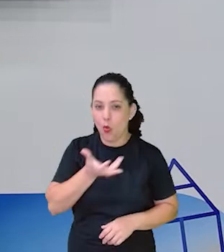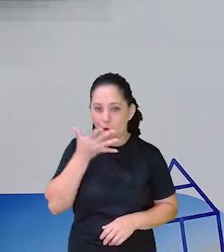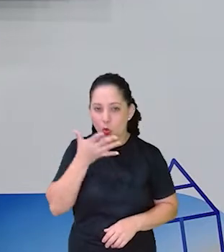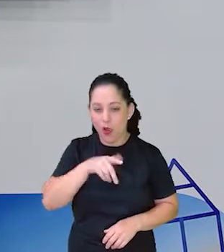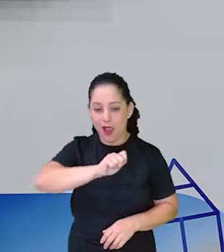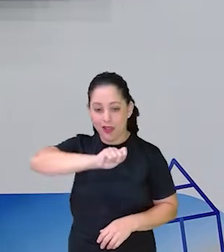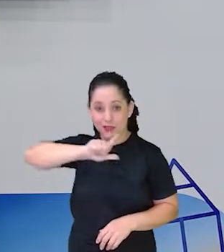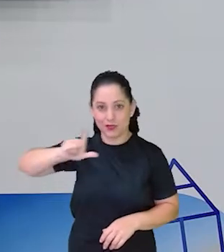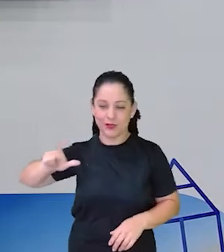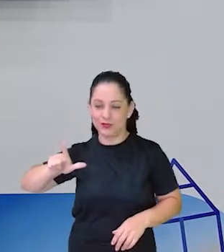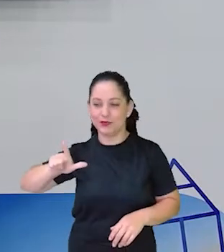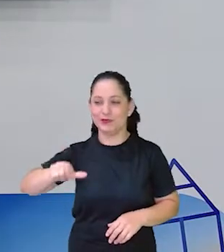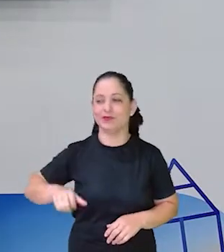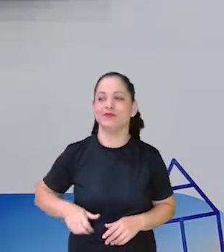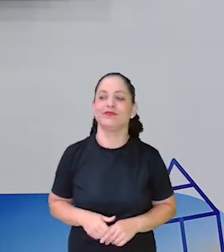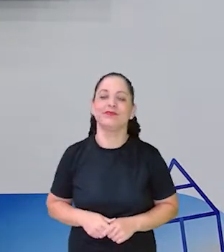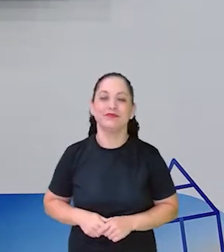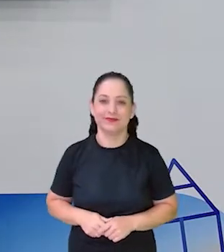agora